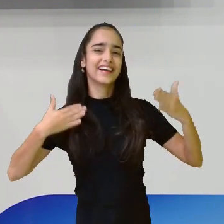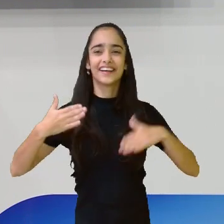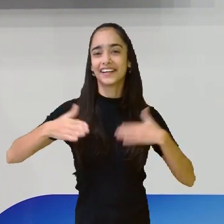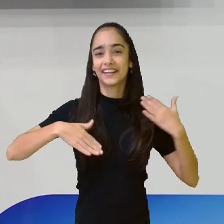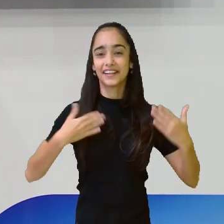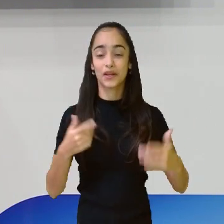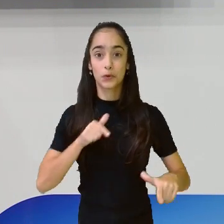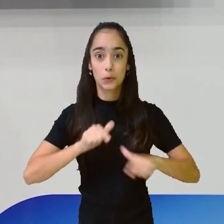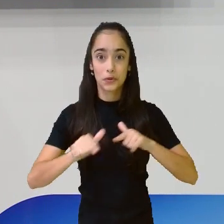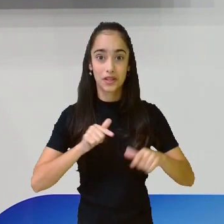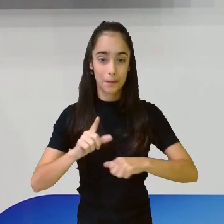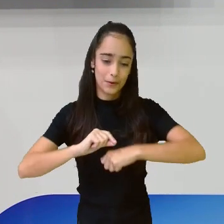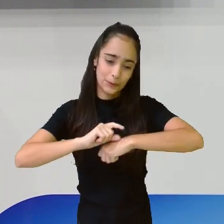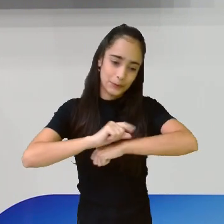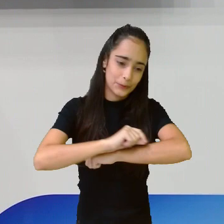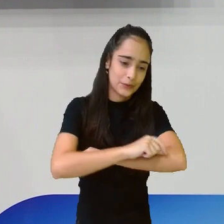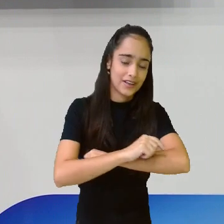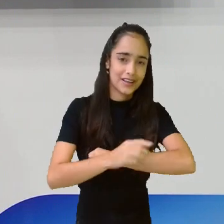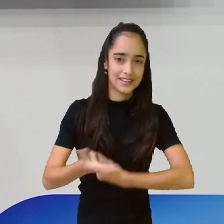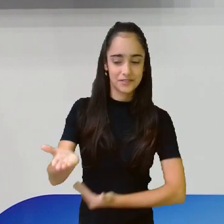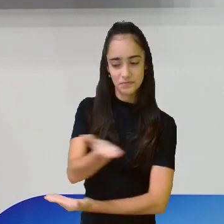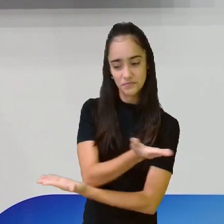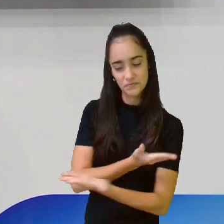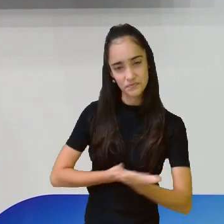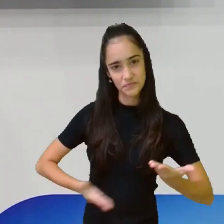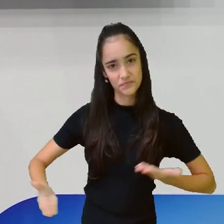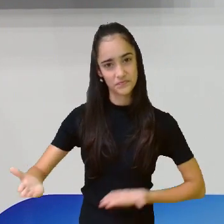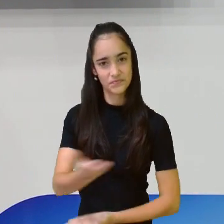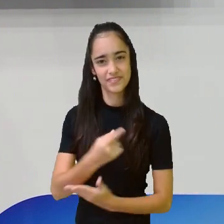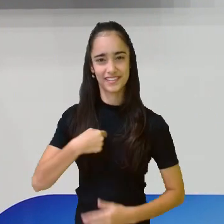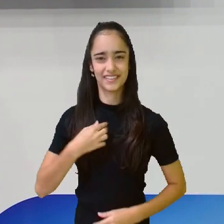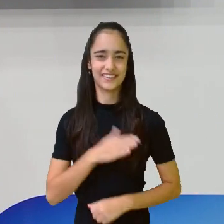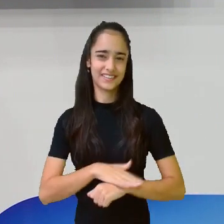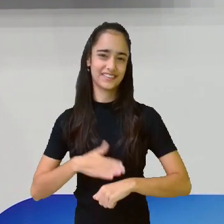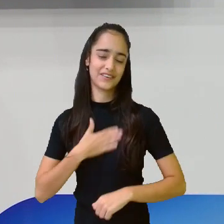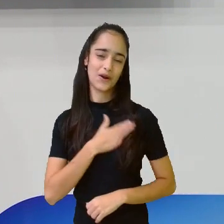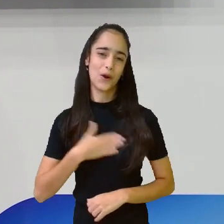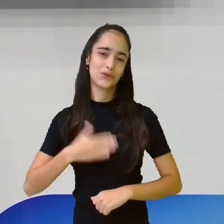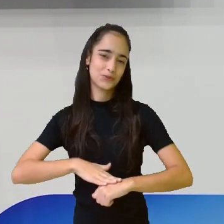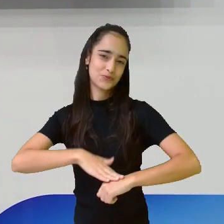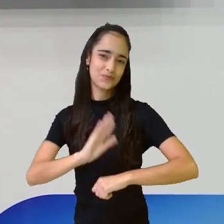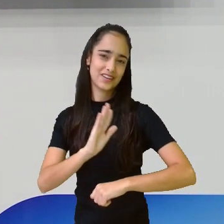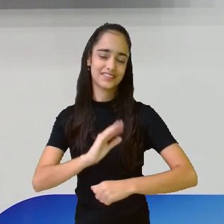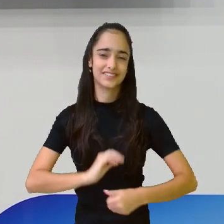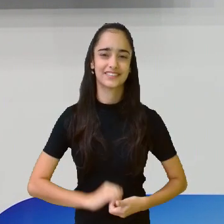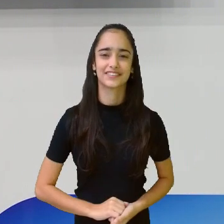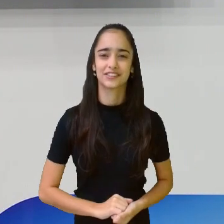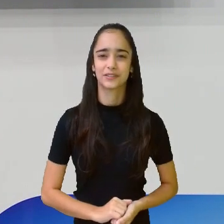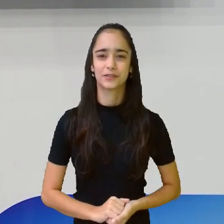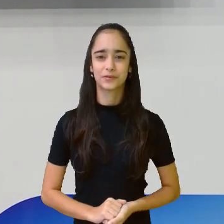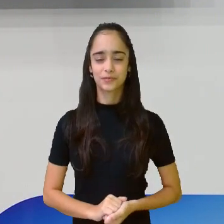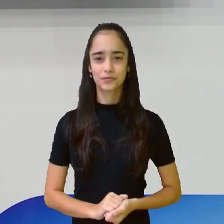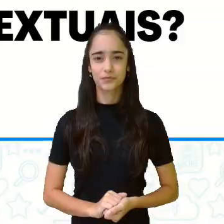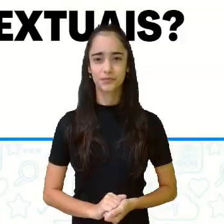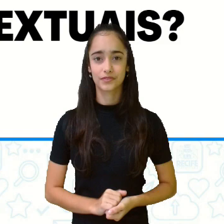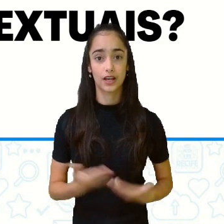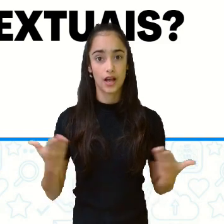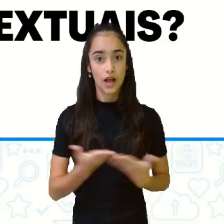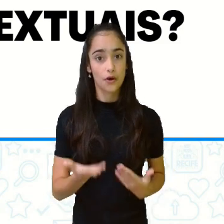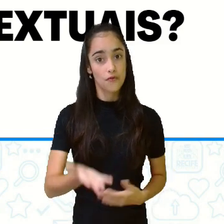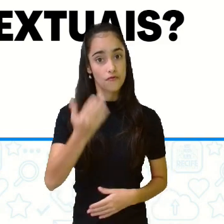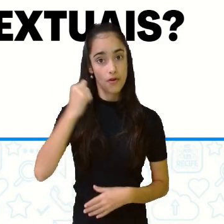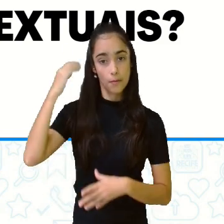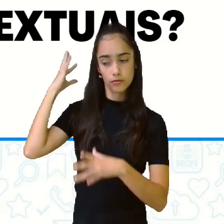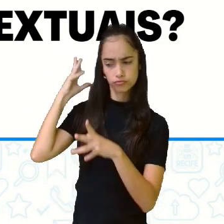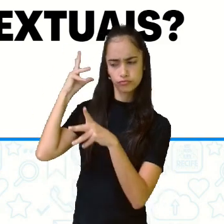colaboração entre elas. É a versão que eu mais gosto dessa fábula. Bom, vamos relembrar